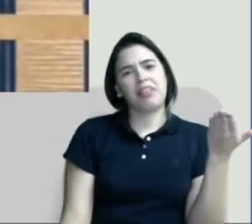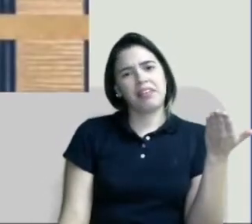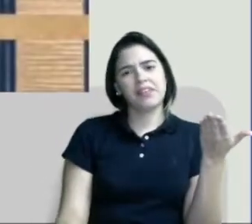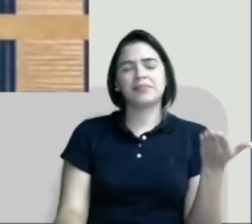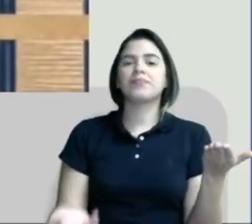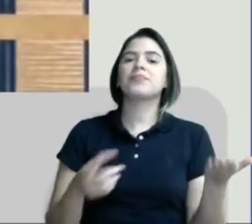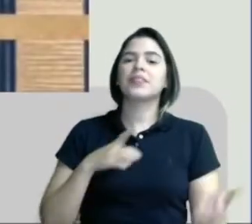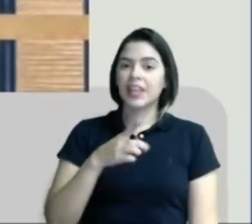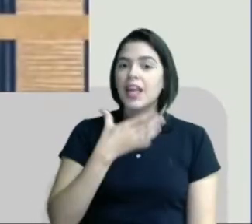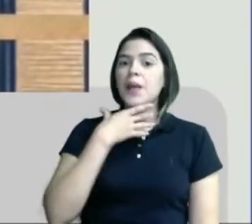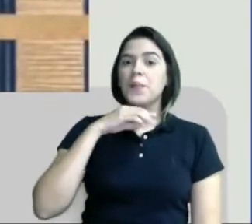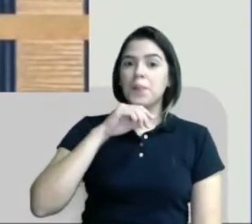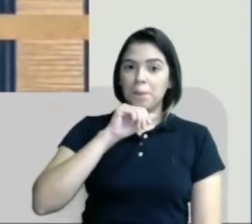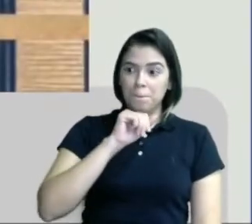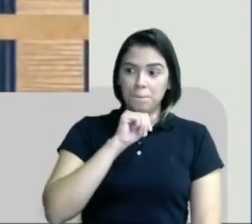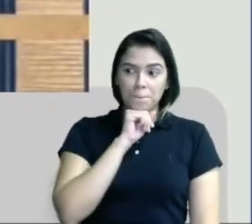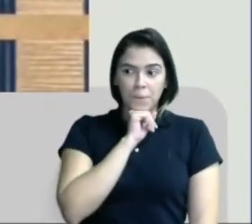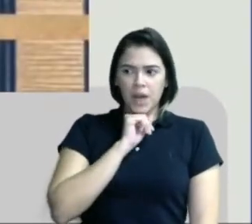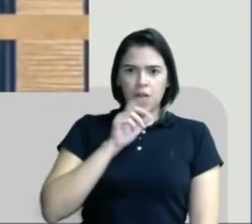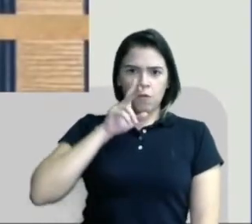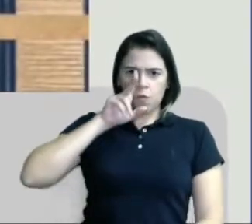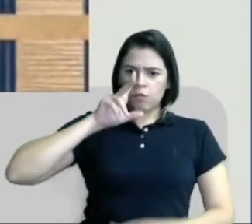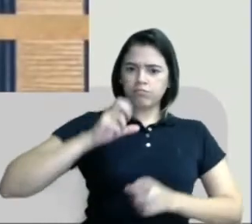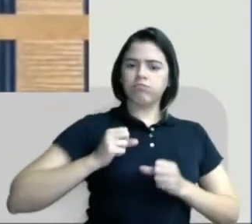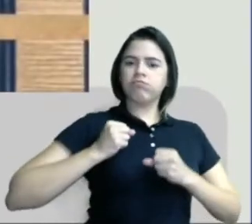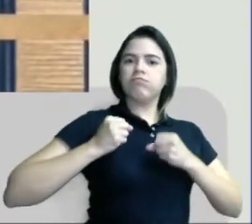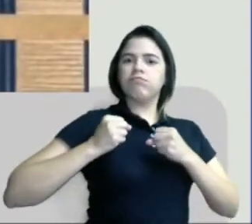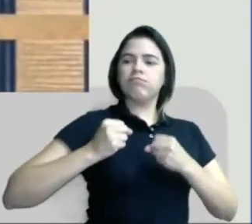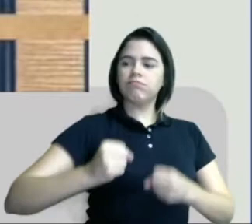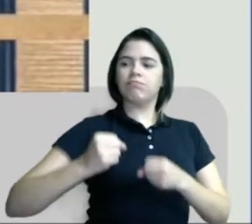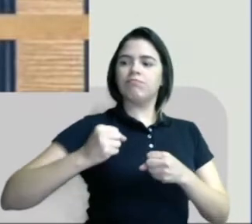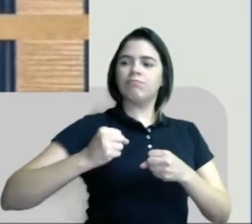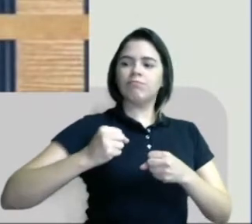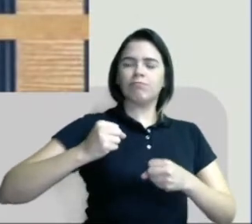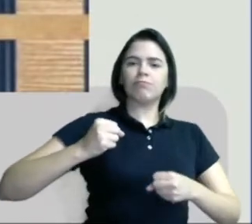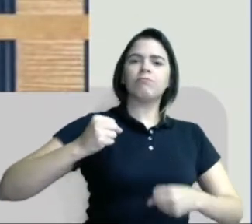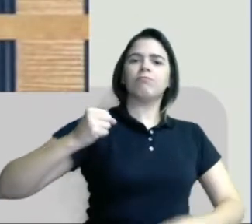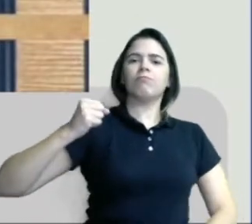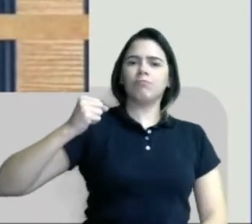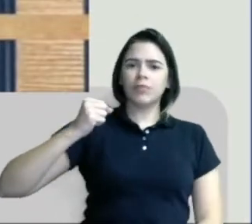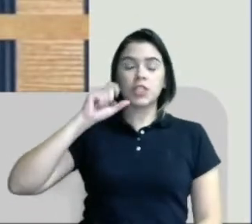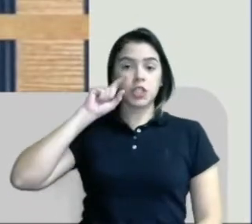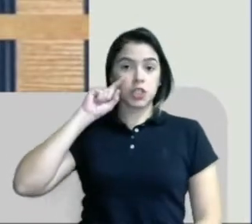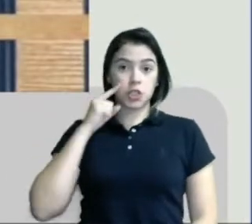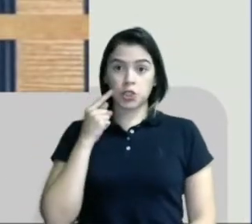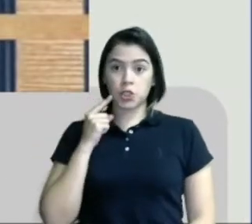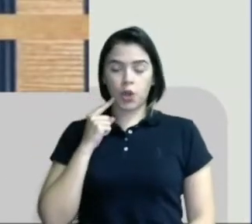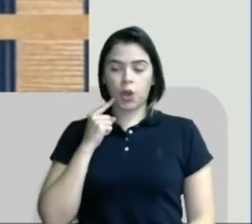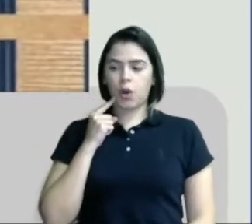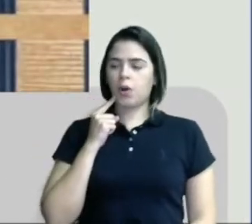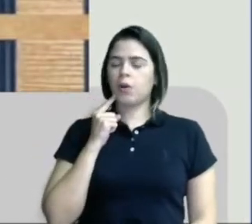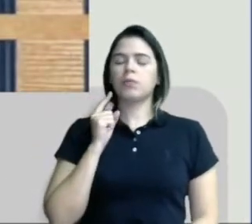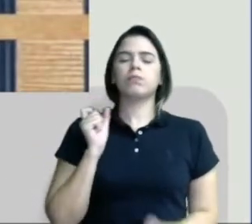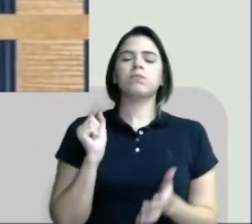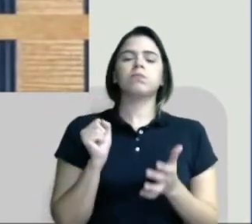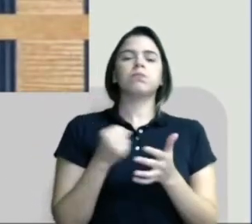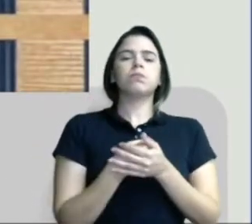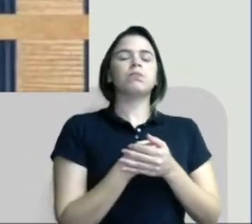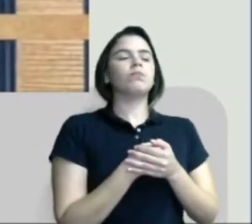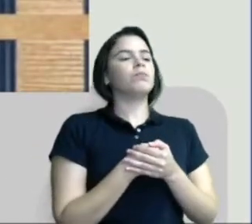Tem pai que é uma fortaleza. Se chora. Se chora, ninguém